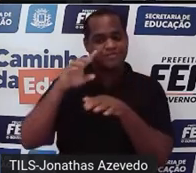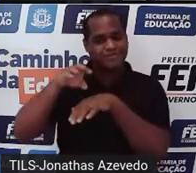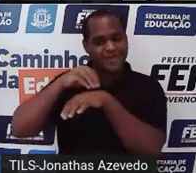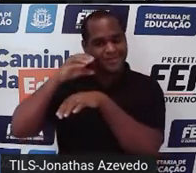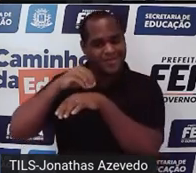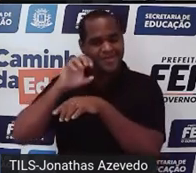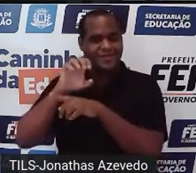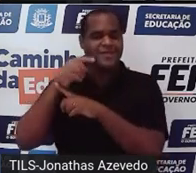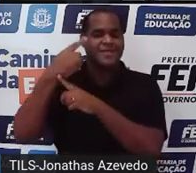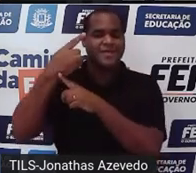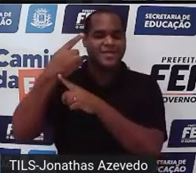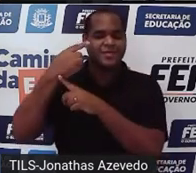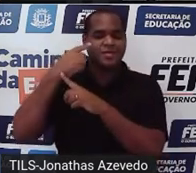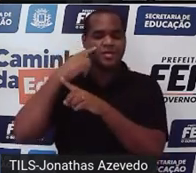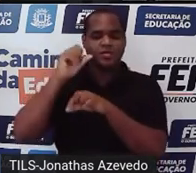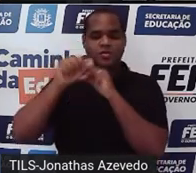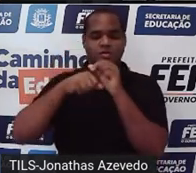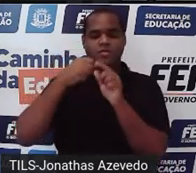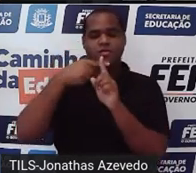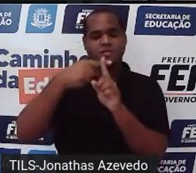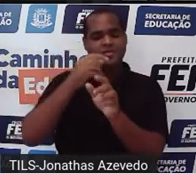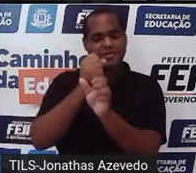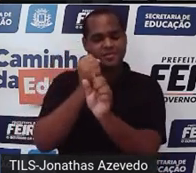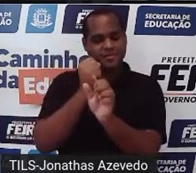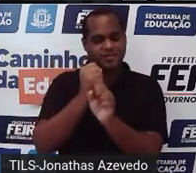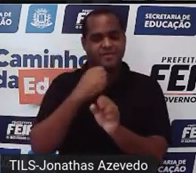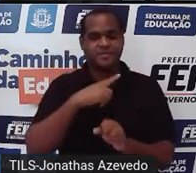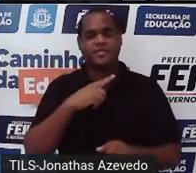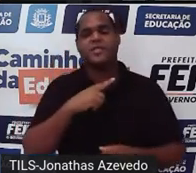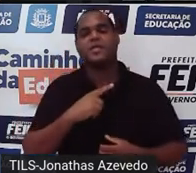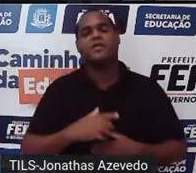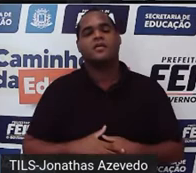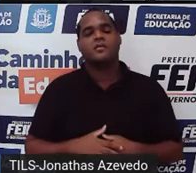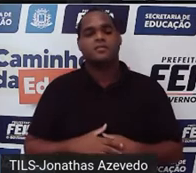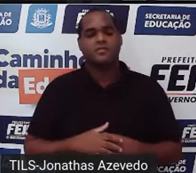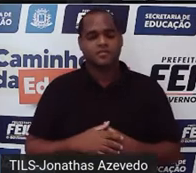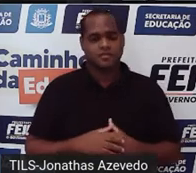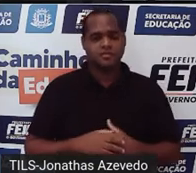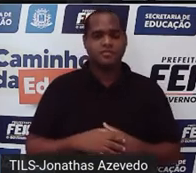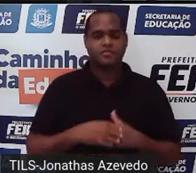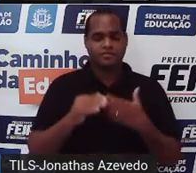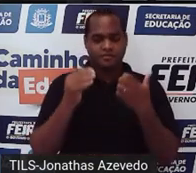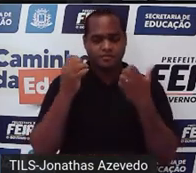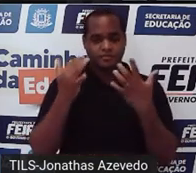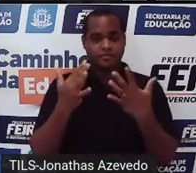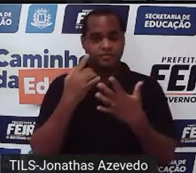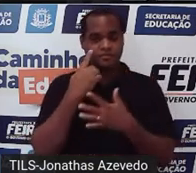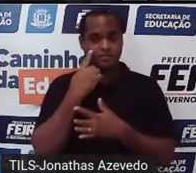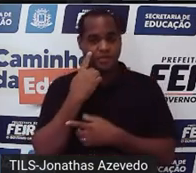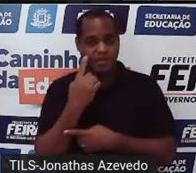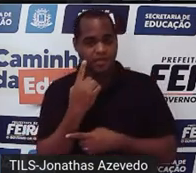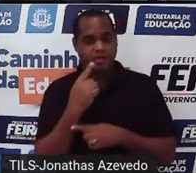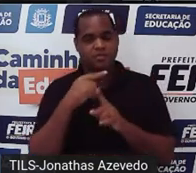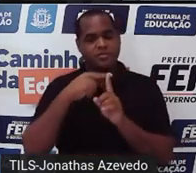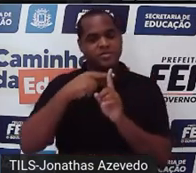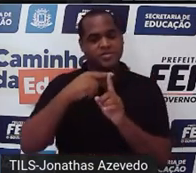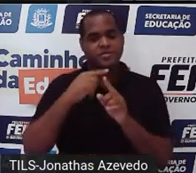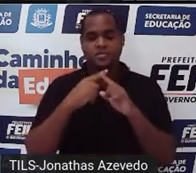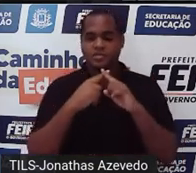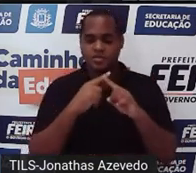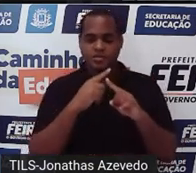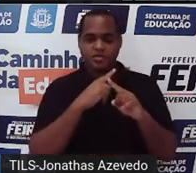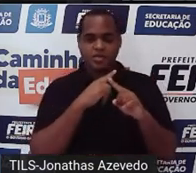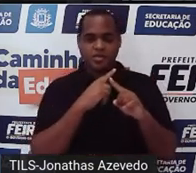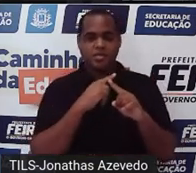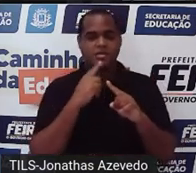cima, coloco ali em cima para somar agora. E aí, quando eu for somar ali a parte que tem x, né? 3x